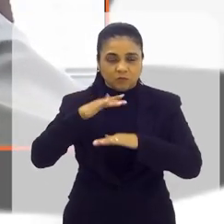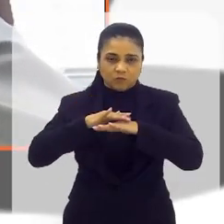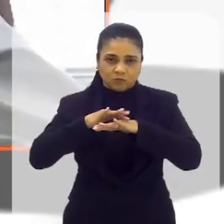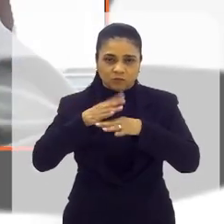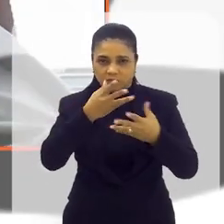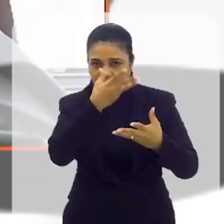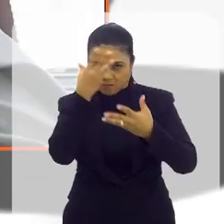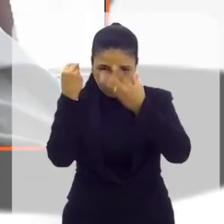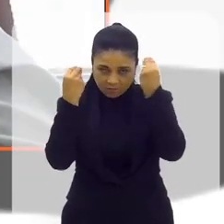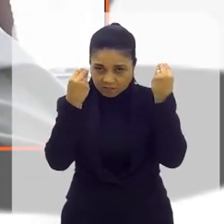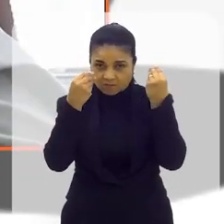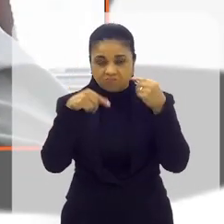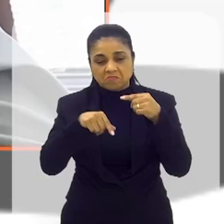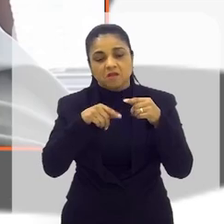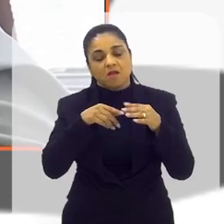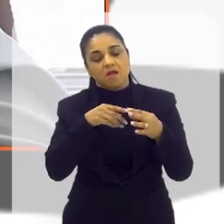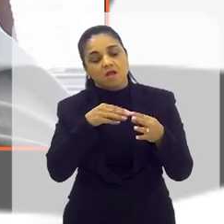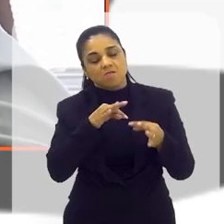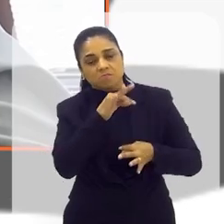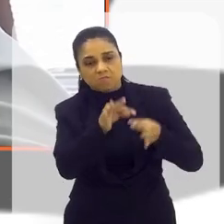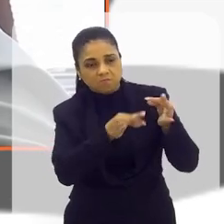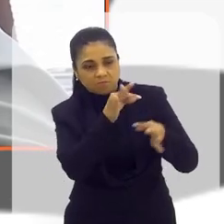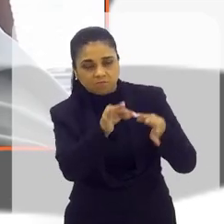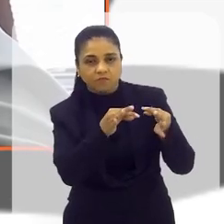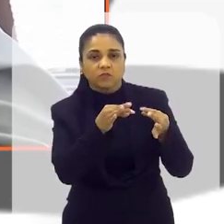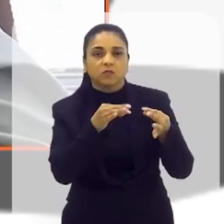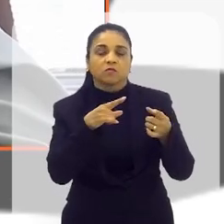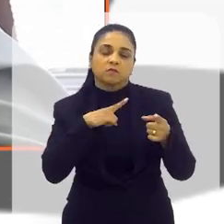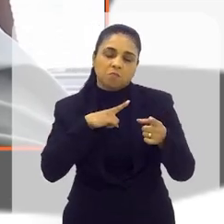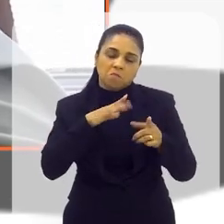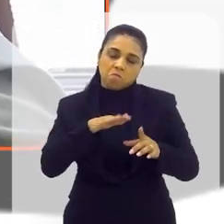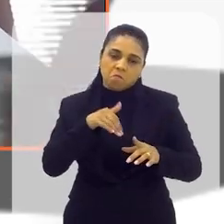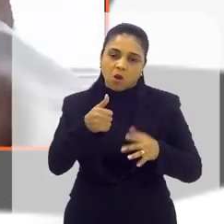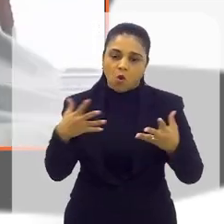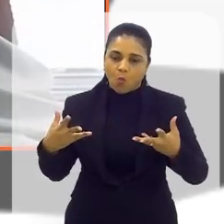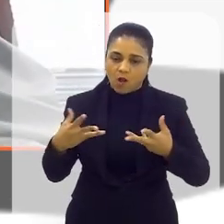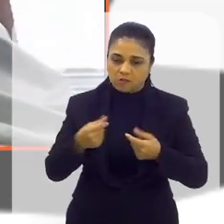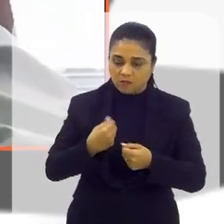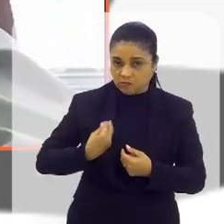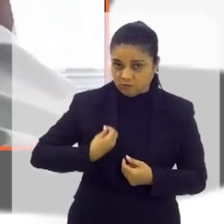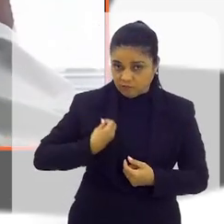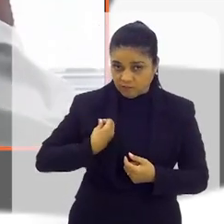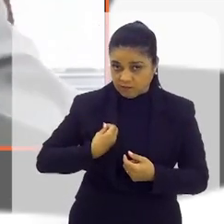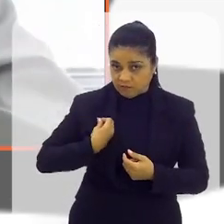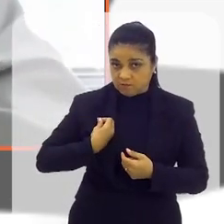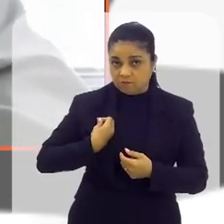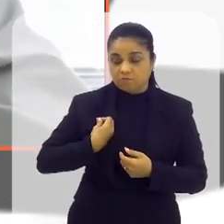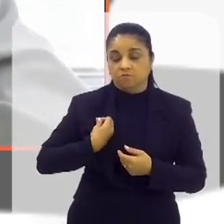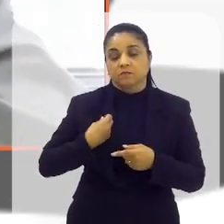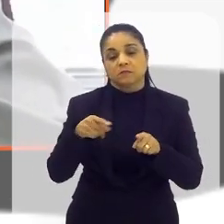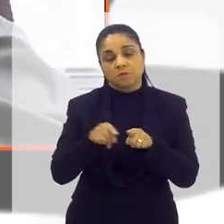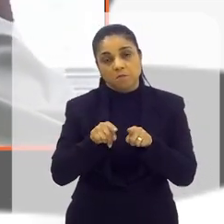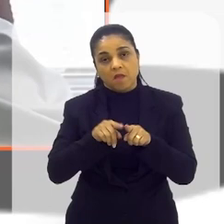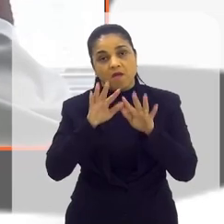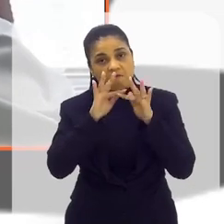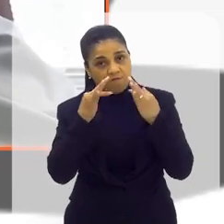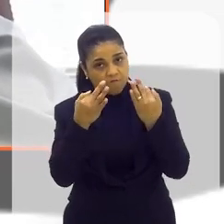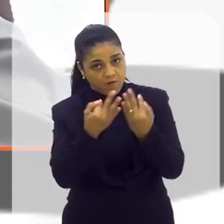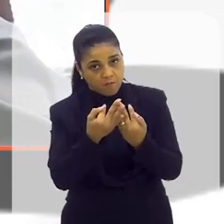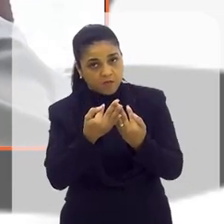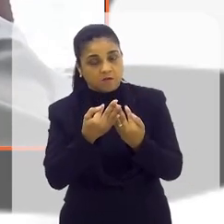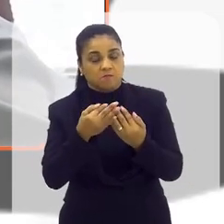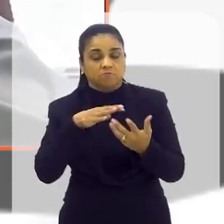onde além de atender essa pessoa e melhorar a qualidade de vida dela, ela melhora também a qualidade da família do idoso,